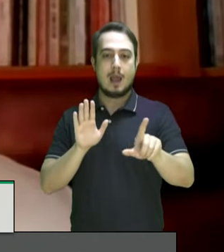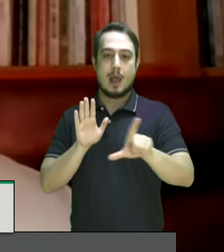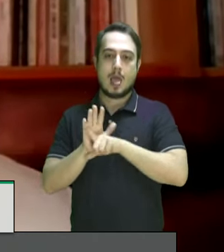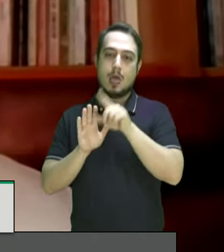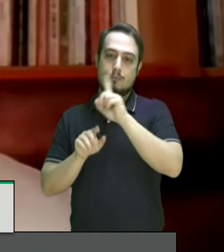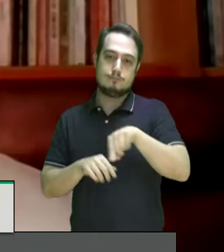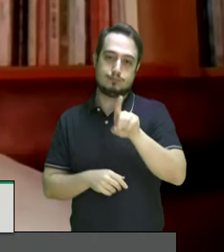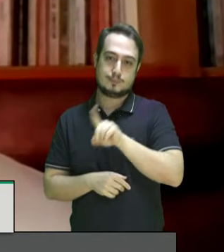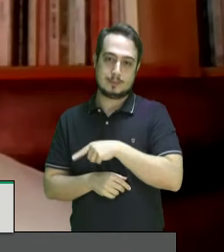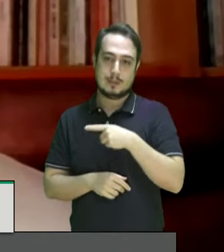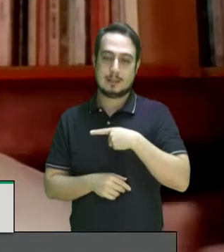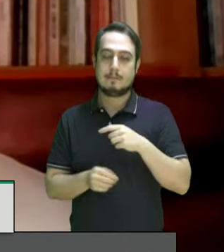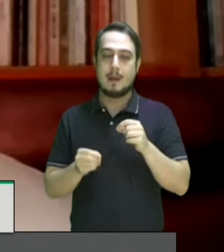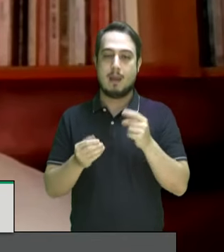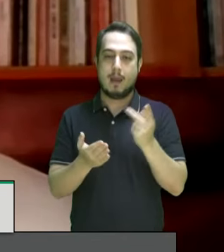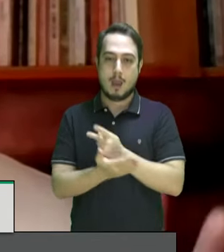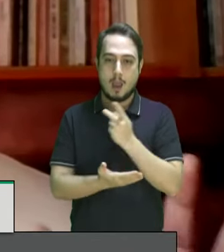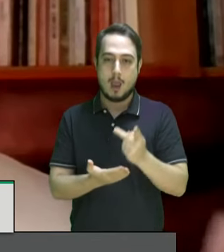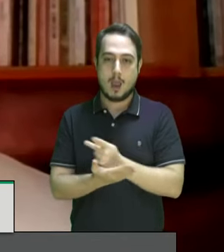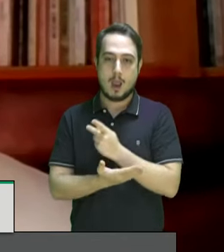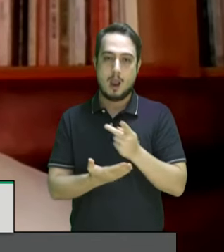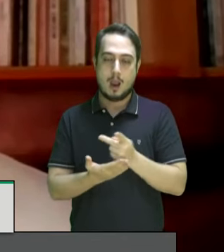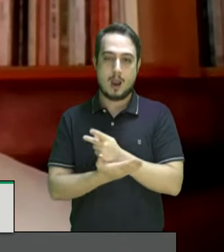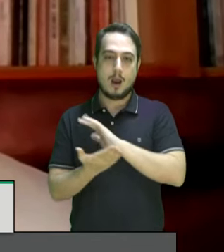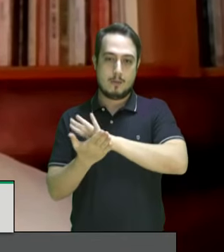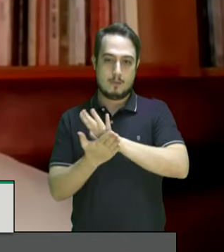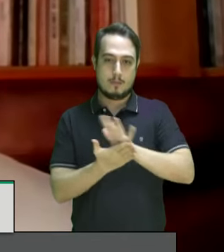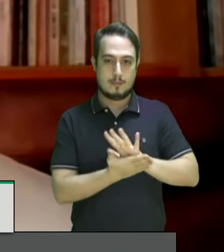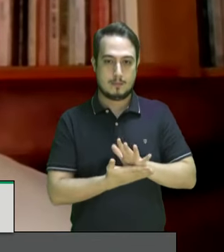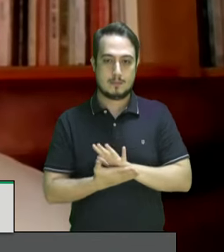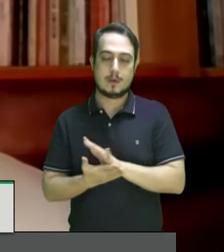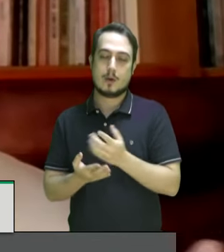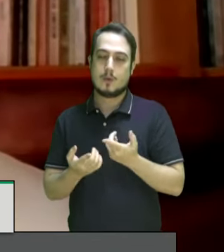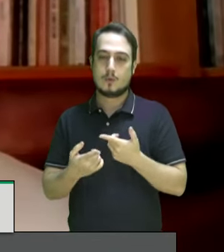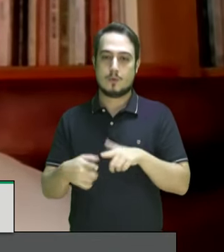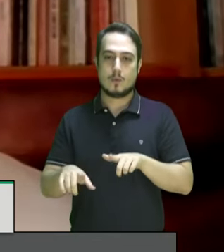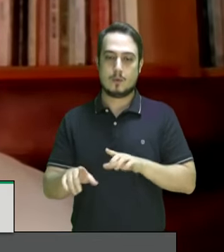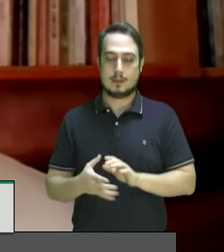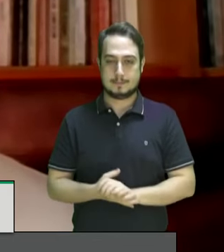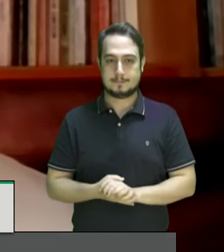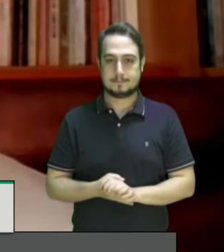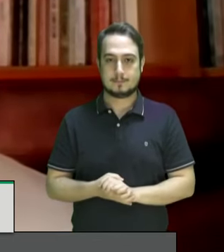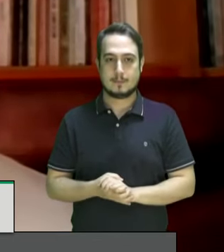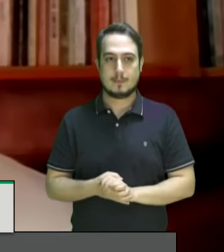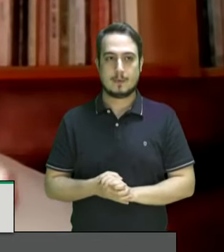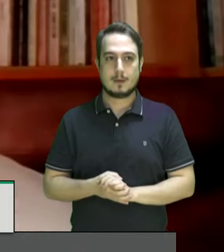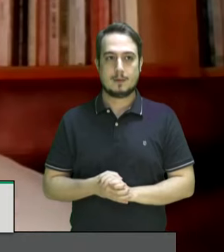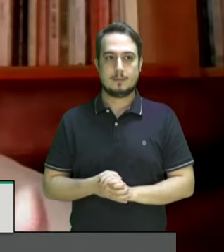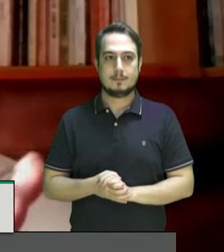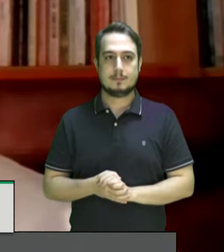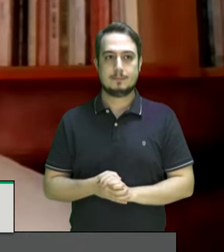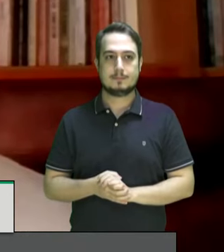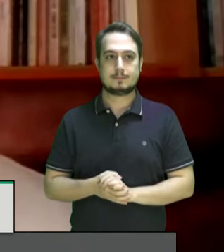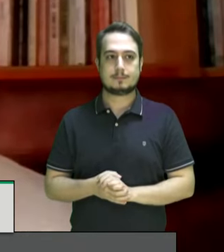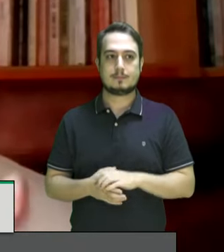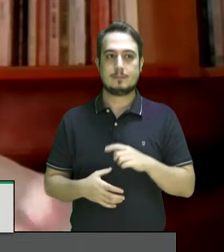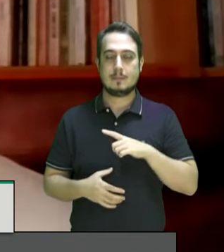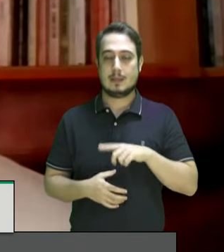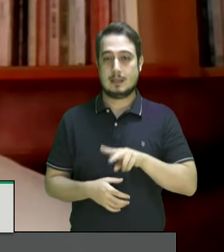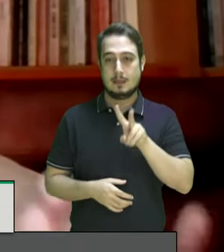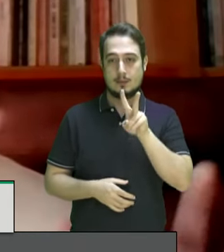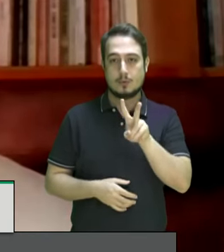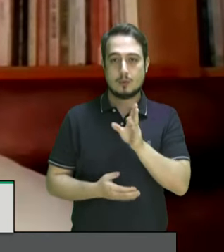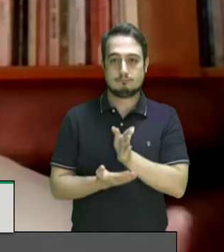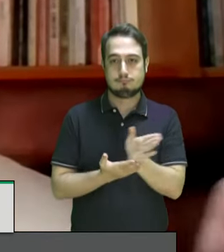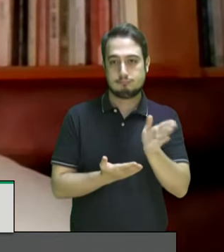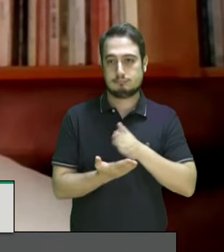ineficaz e regularmente contraproducente. Como señalava, tem duas dimensões. De